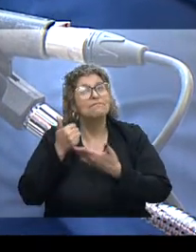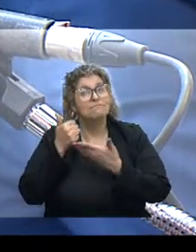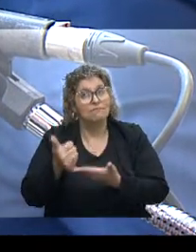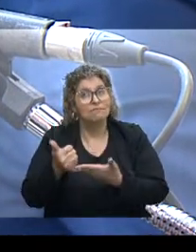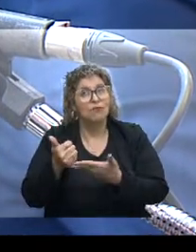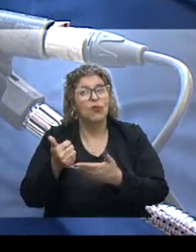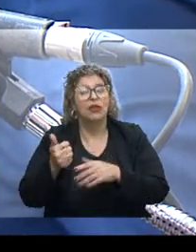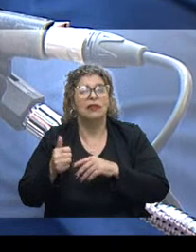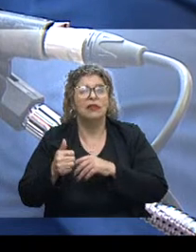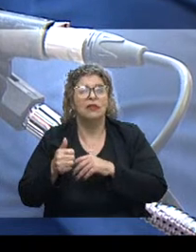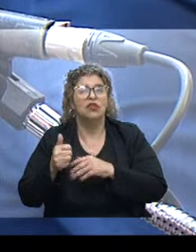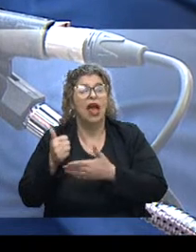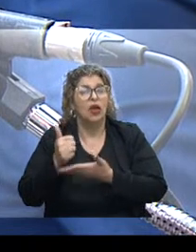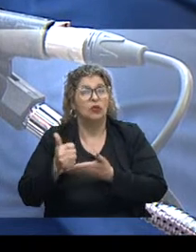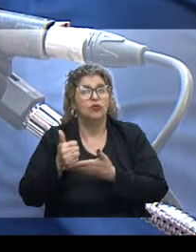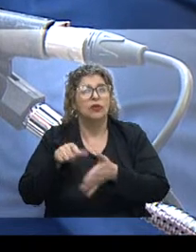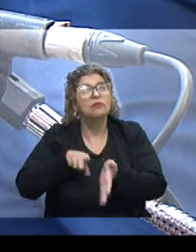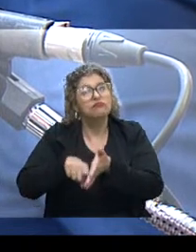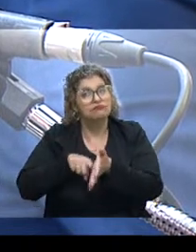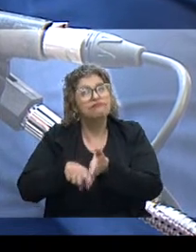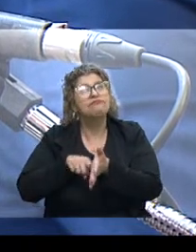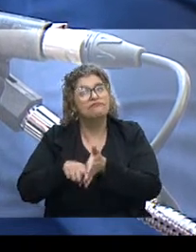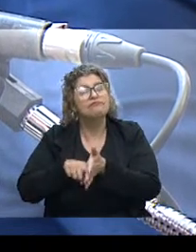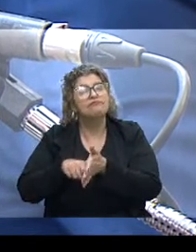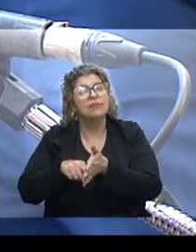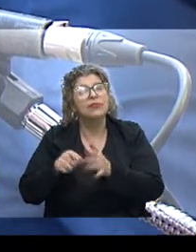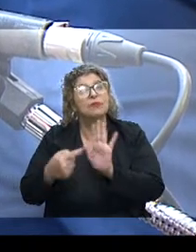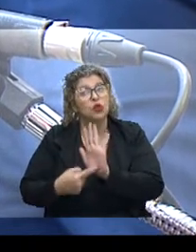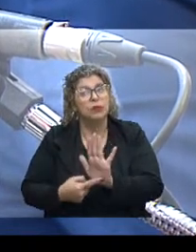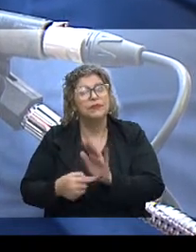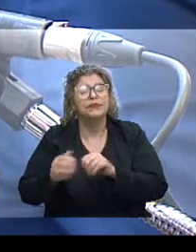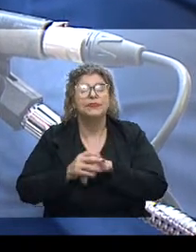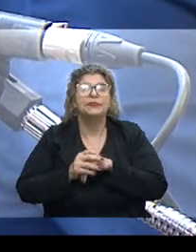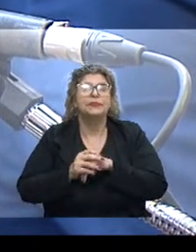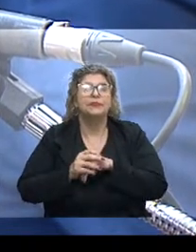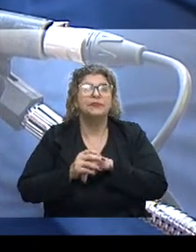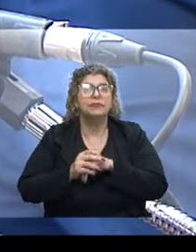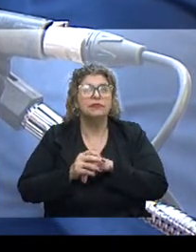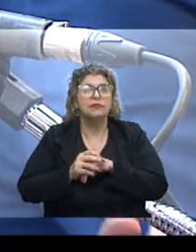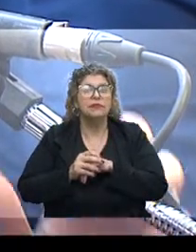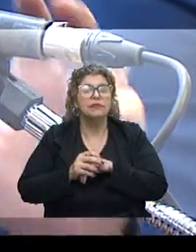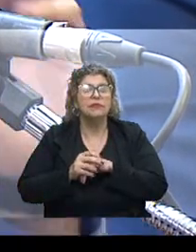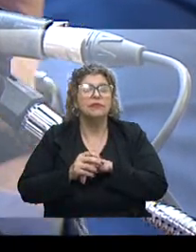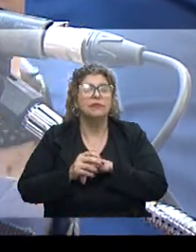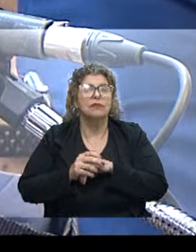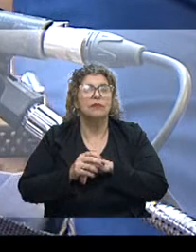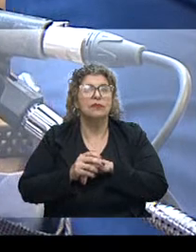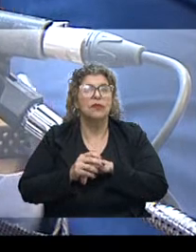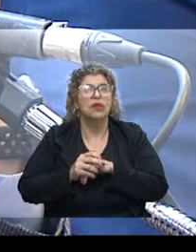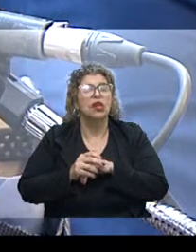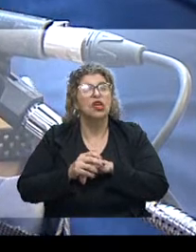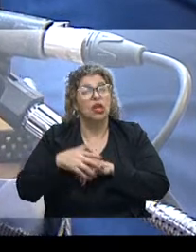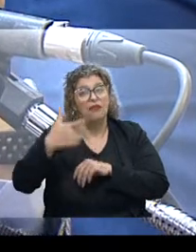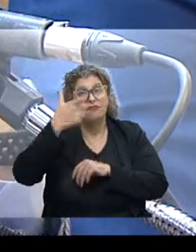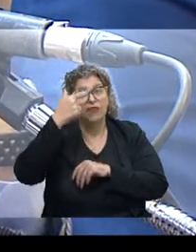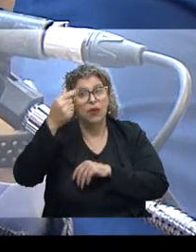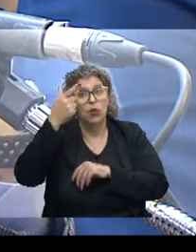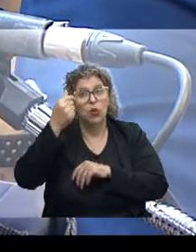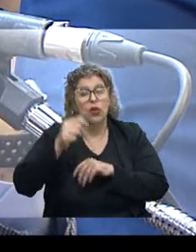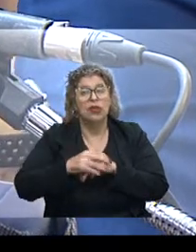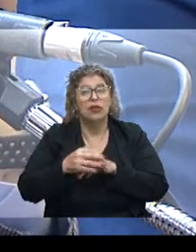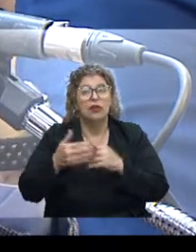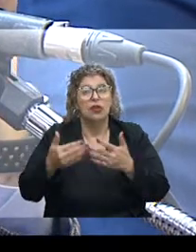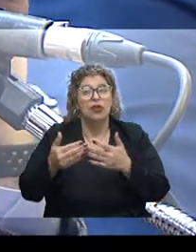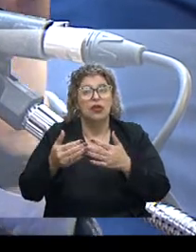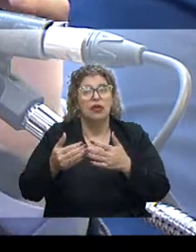um recorte para a primeira infância, como a pesquisa demonstrou. Então, no que tange à questão do ensino superior, a Constituição